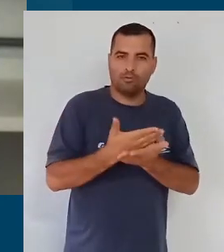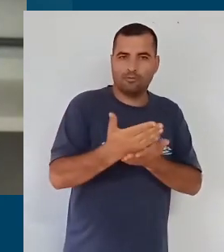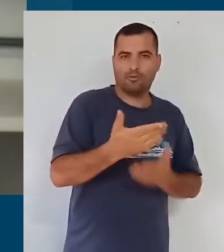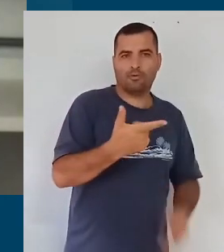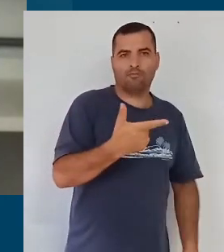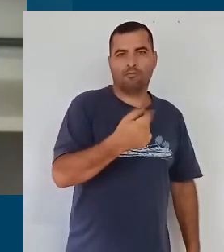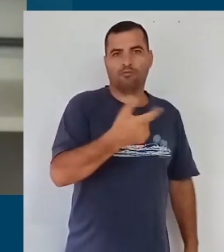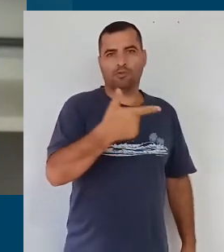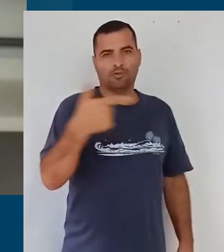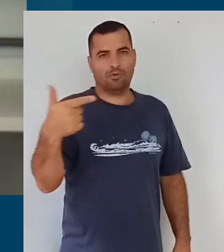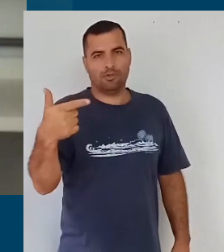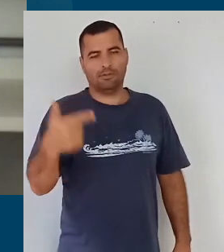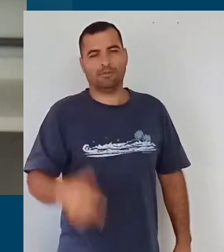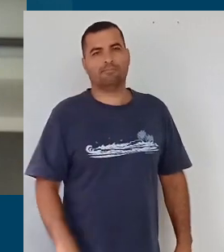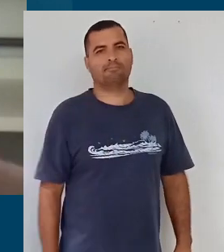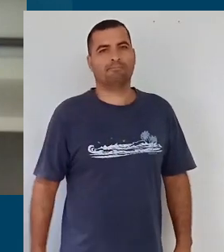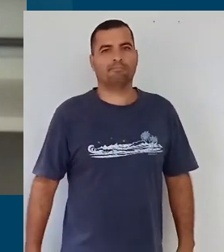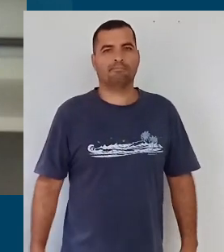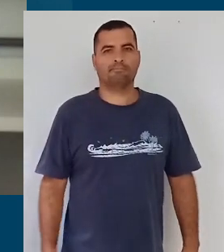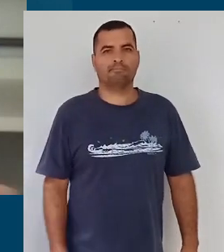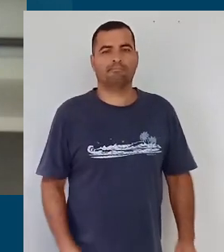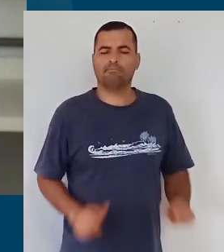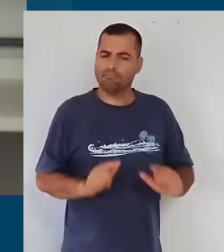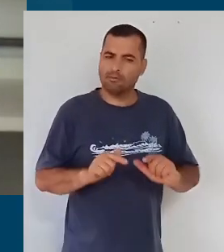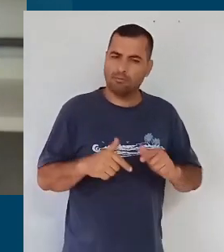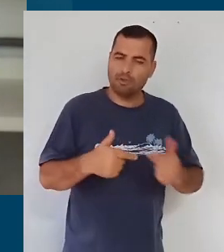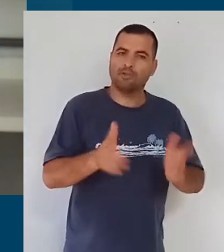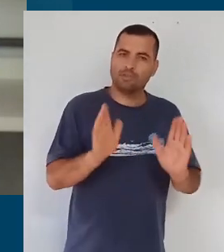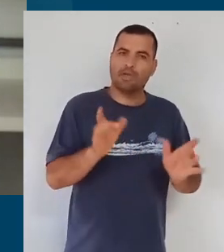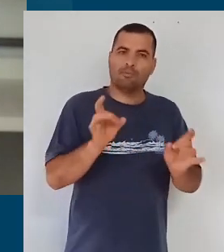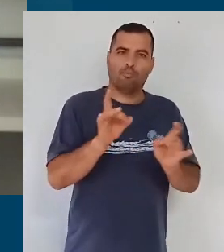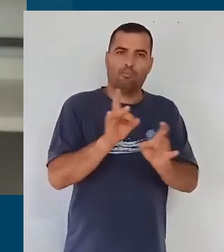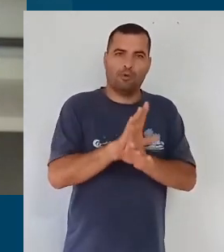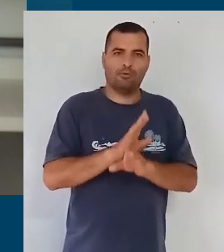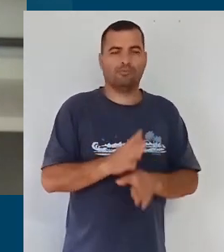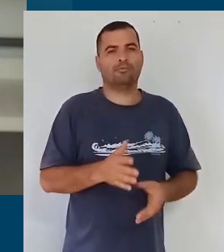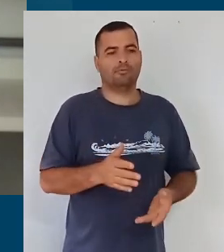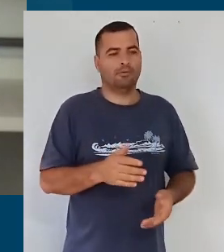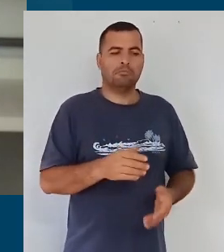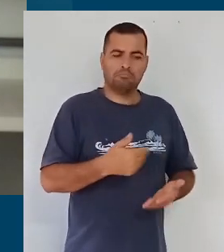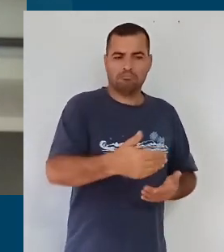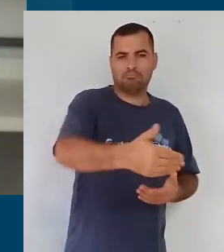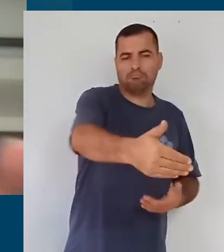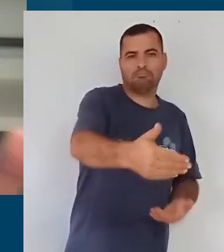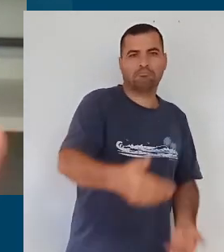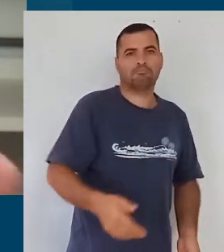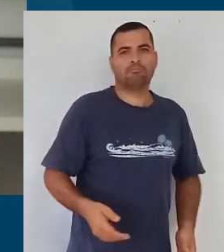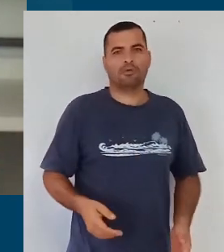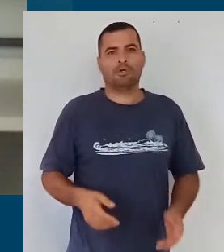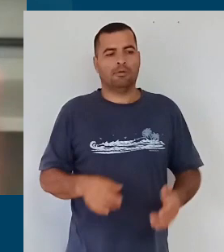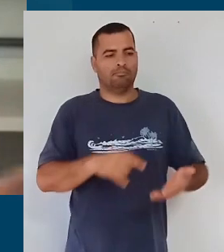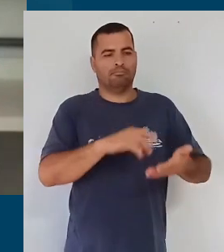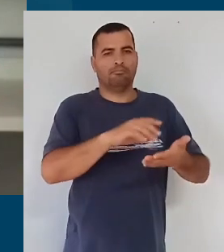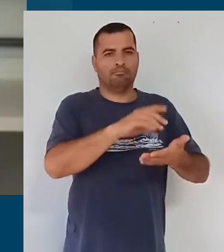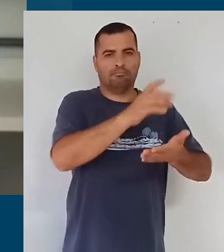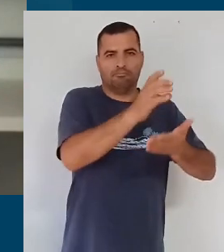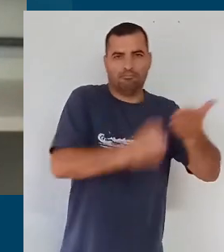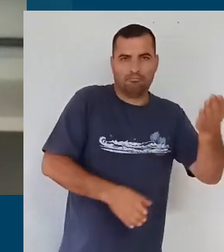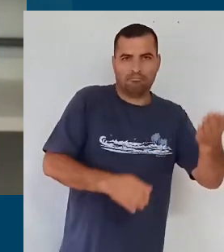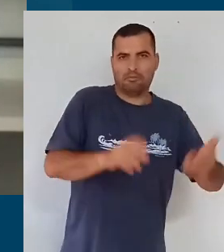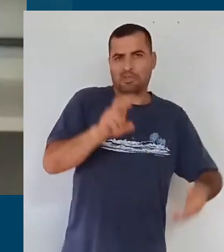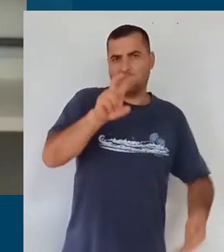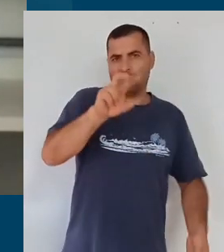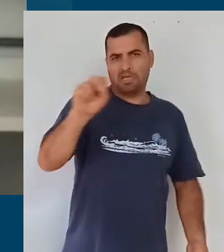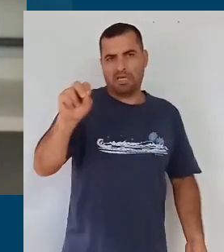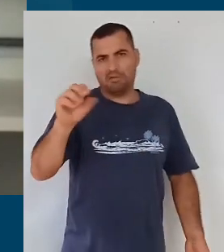ano que vem, mas essa etapa está sendo concluída agora, nesses próximos dias, com esse documento de 500 e